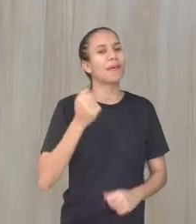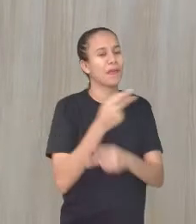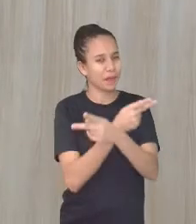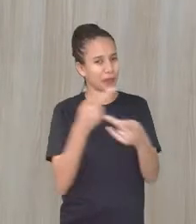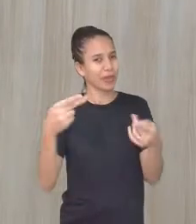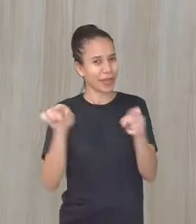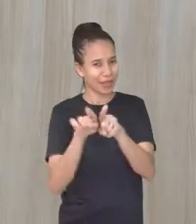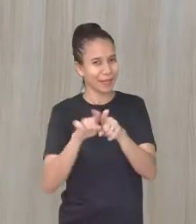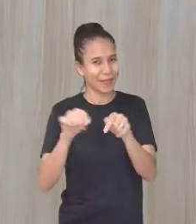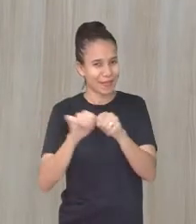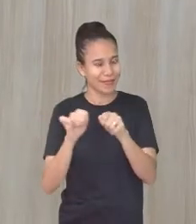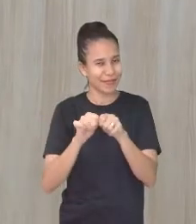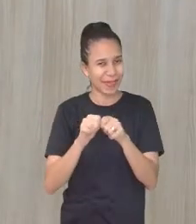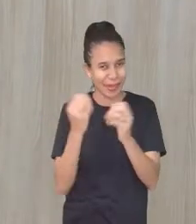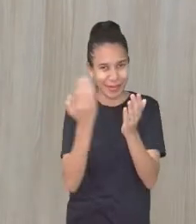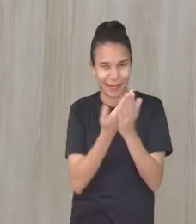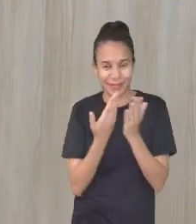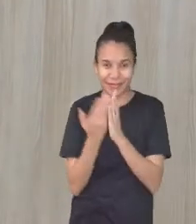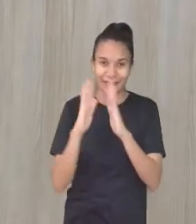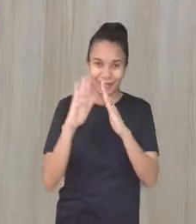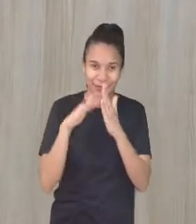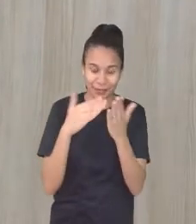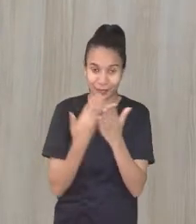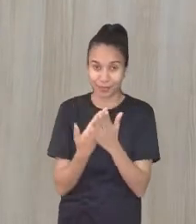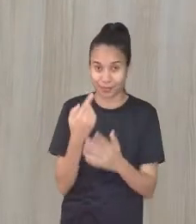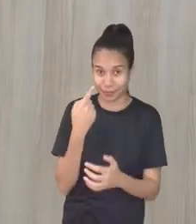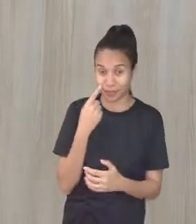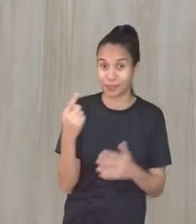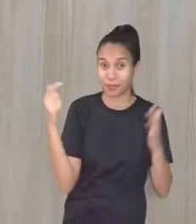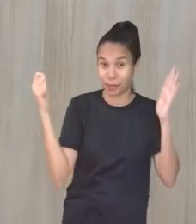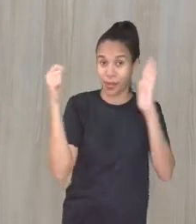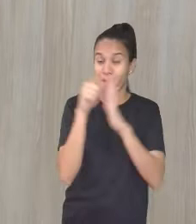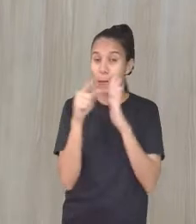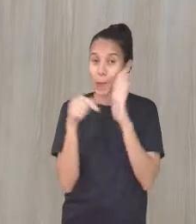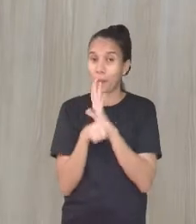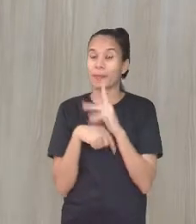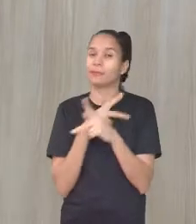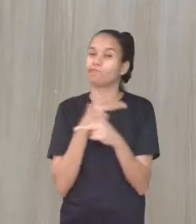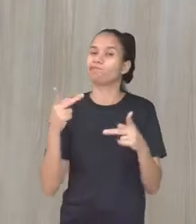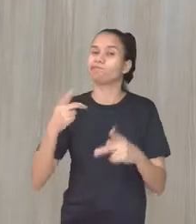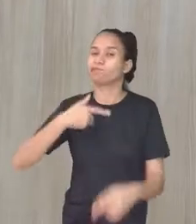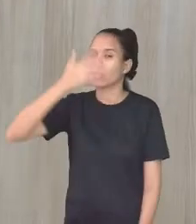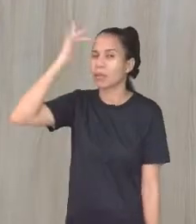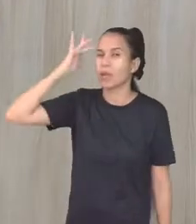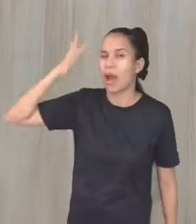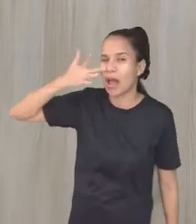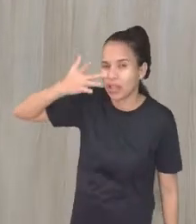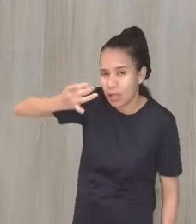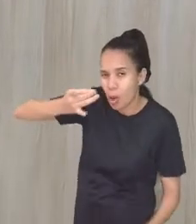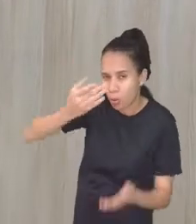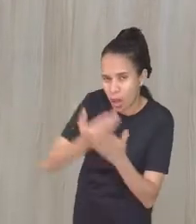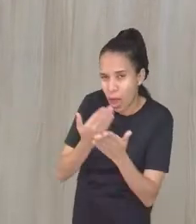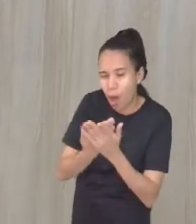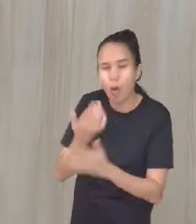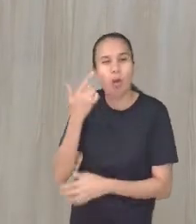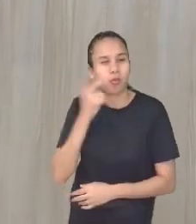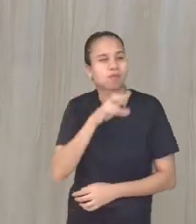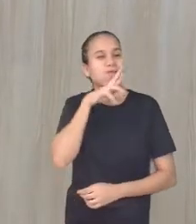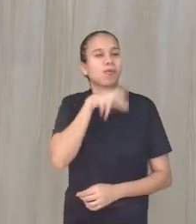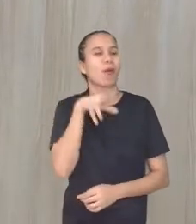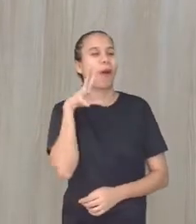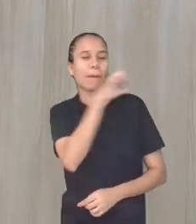vocês também fizeram e levaram lá para a escola. E eu fiz algumas perguntas aqui que quem prestou atenção na aula vai responder